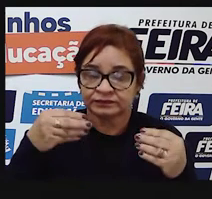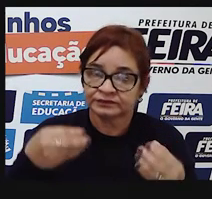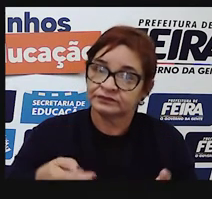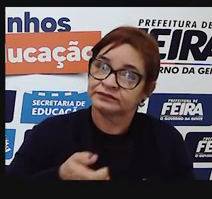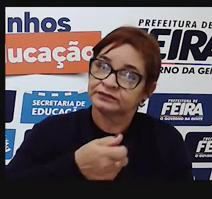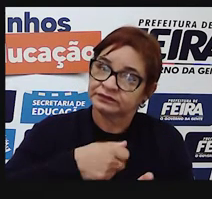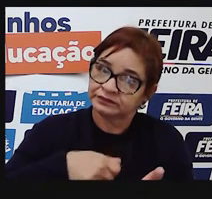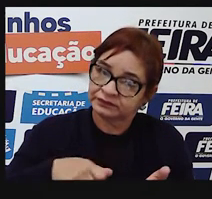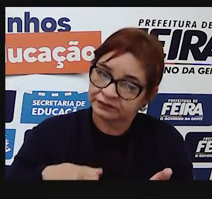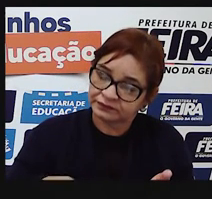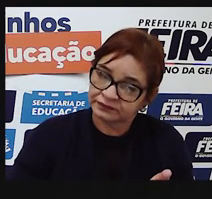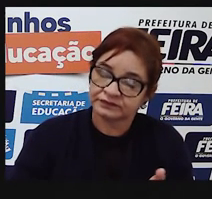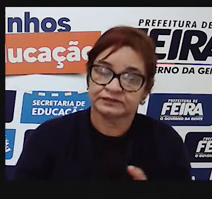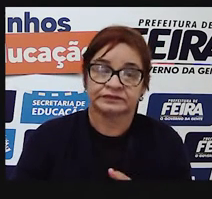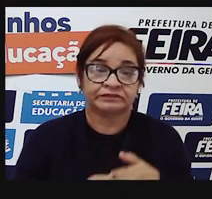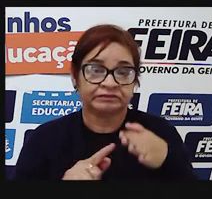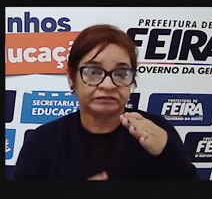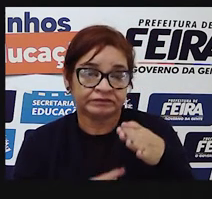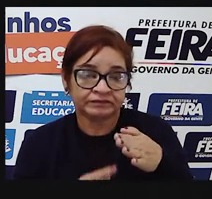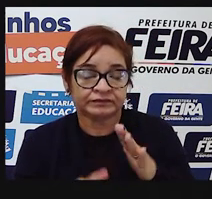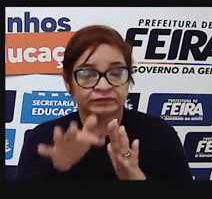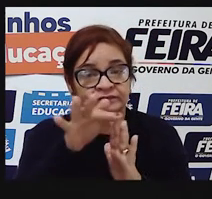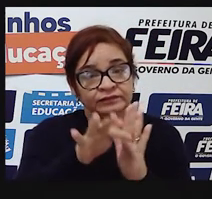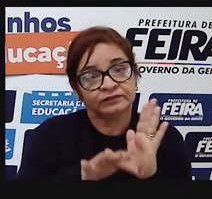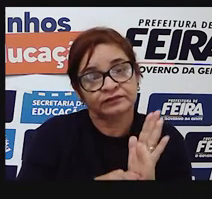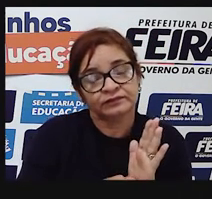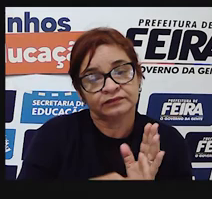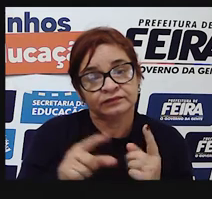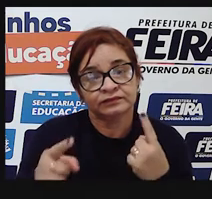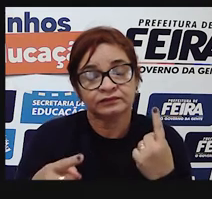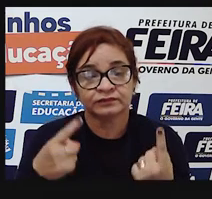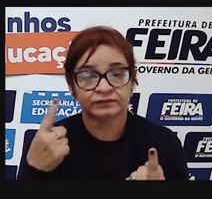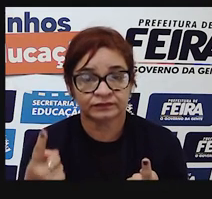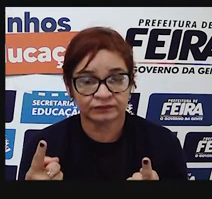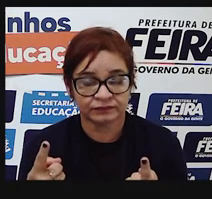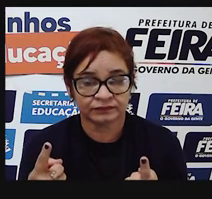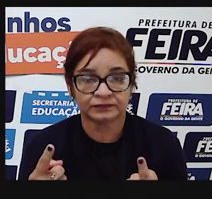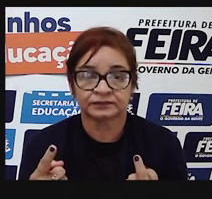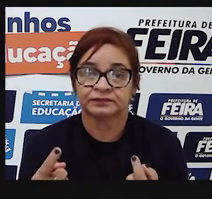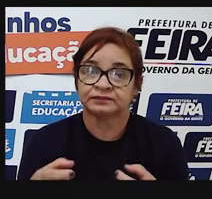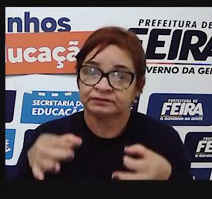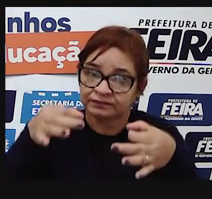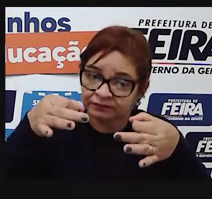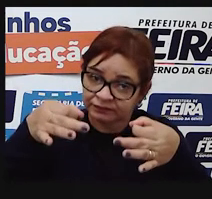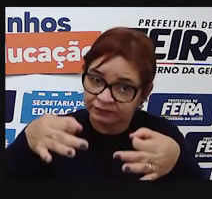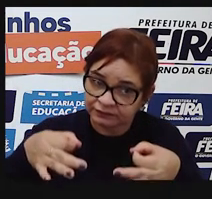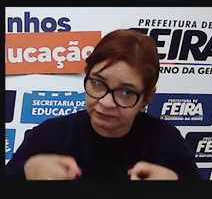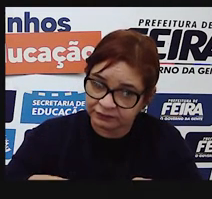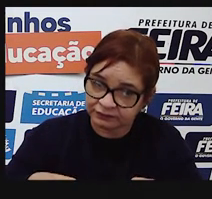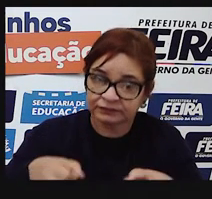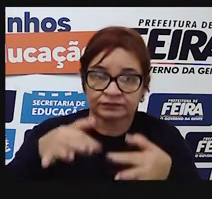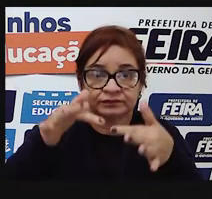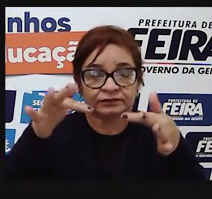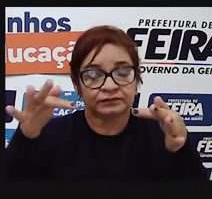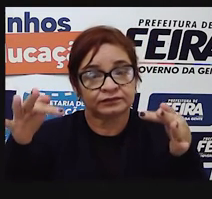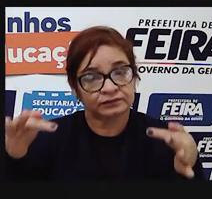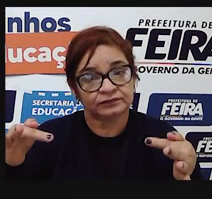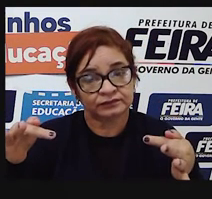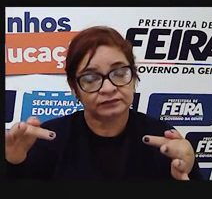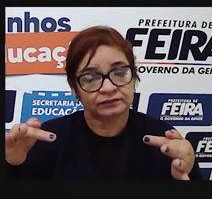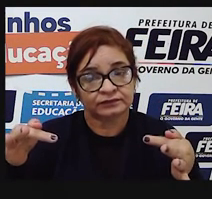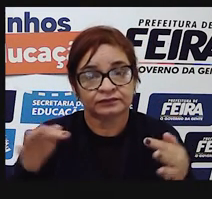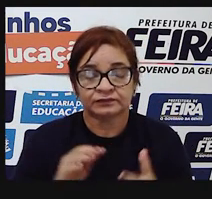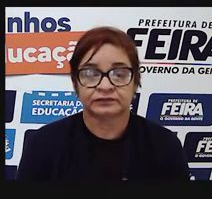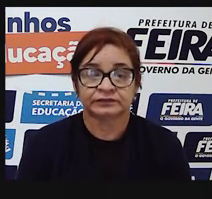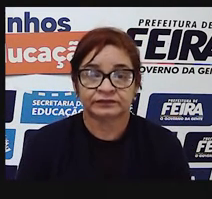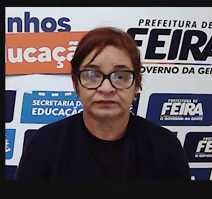textual que nós utilizamos. Cada um tem uma função específica dentro do texto. A vírgula